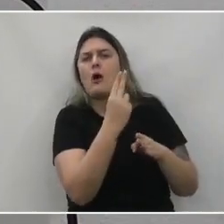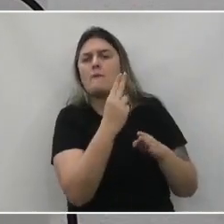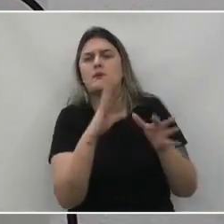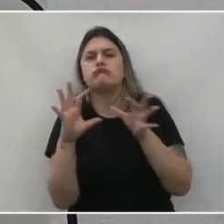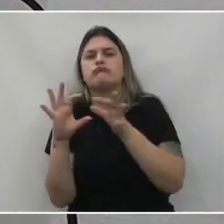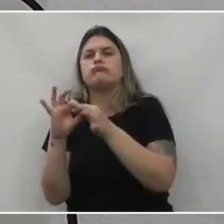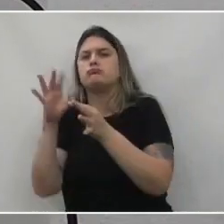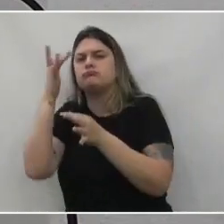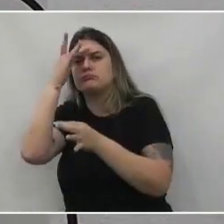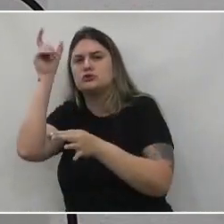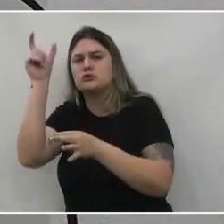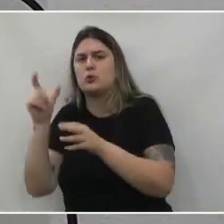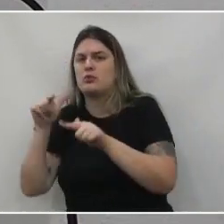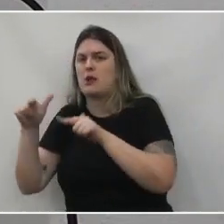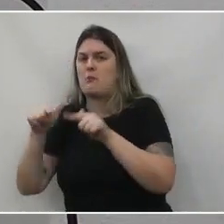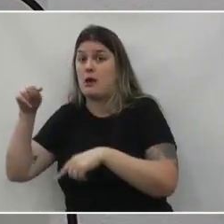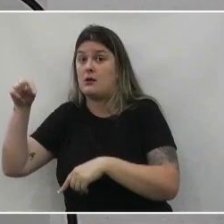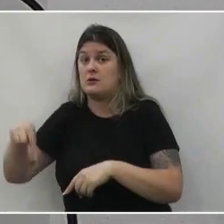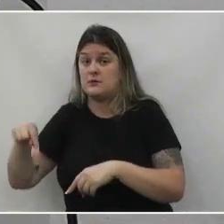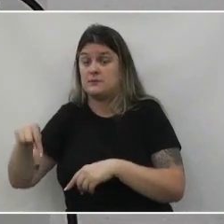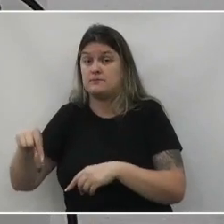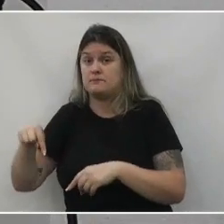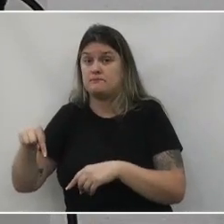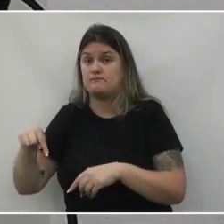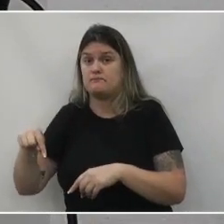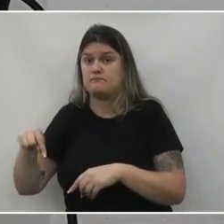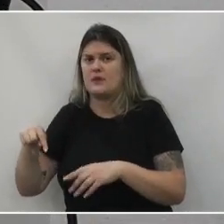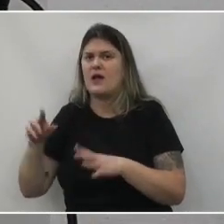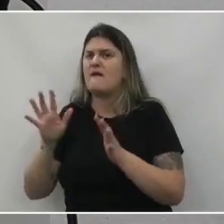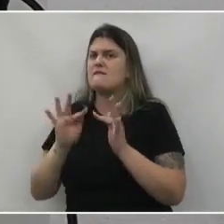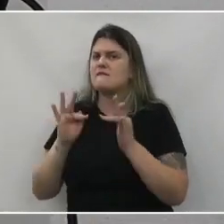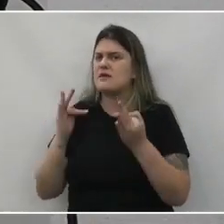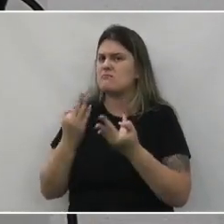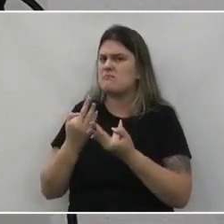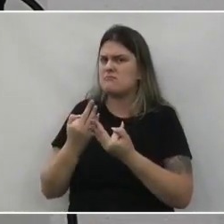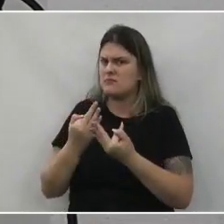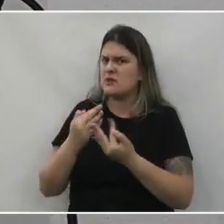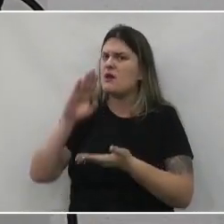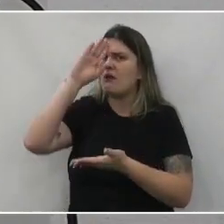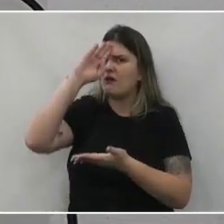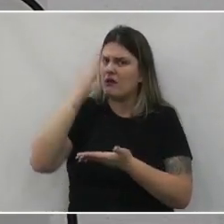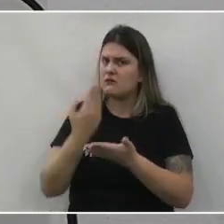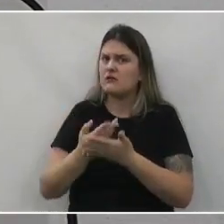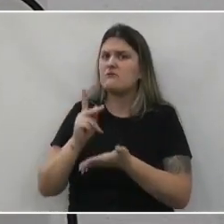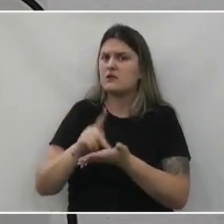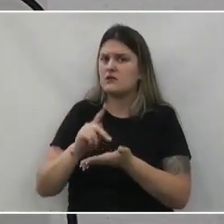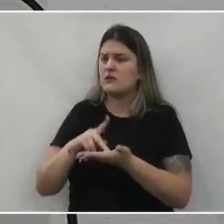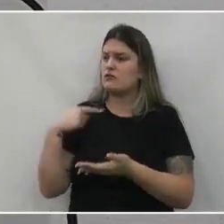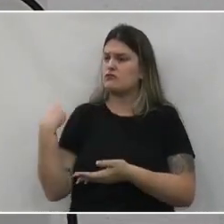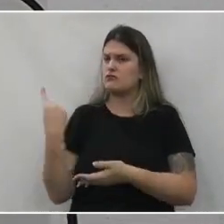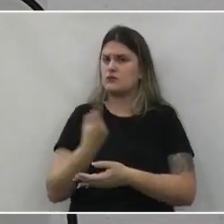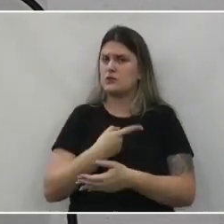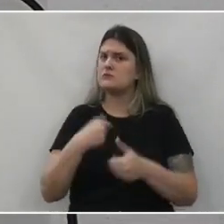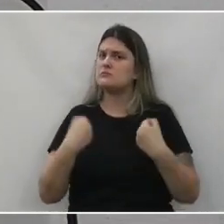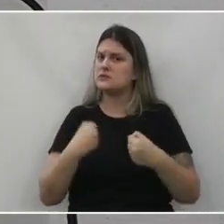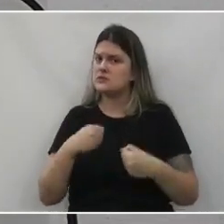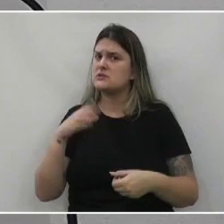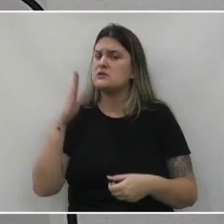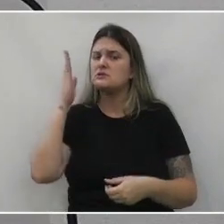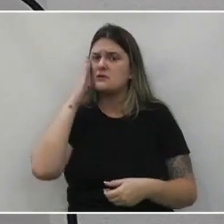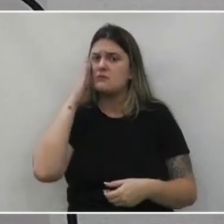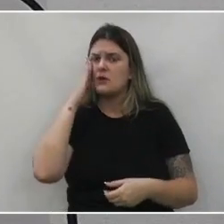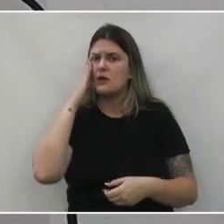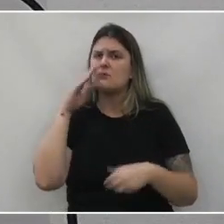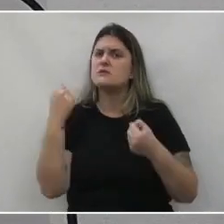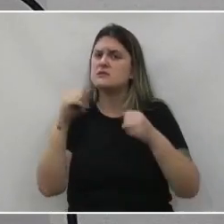legislativo, eles estão muito convictos de que realmente nós precisamos tomar conhecimento e